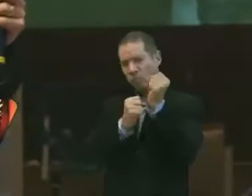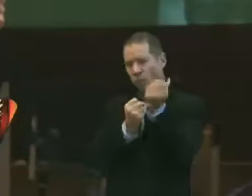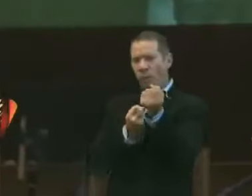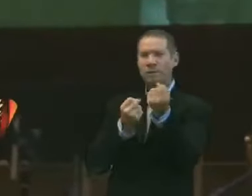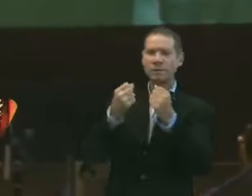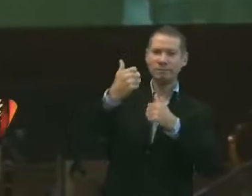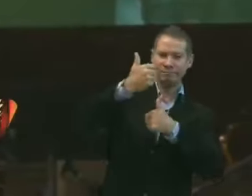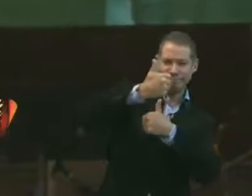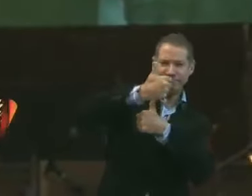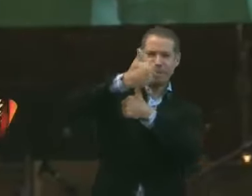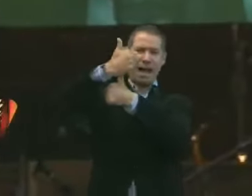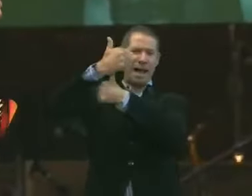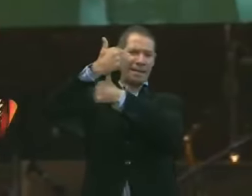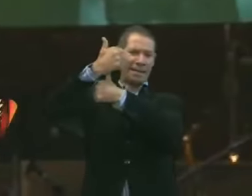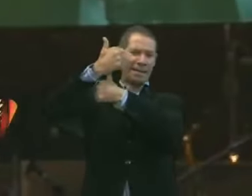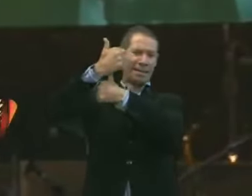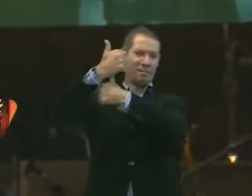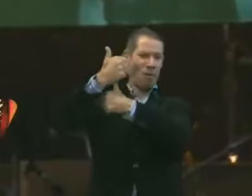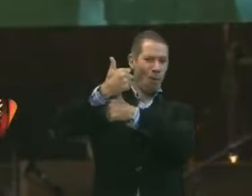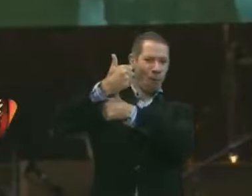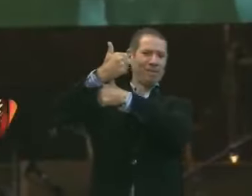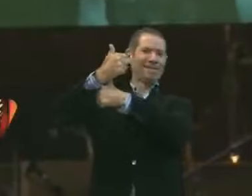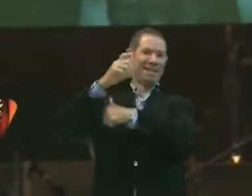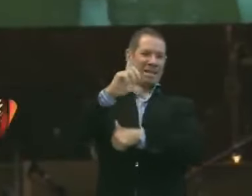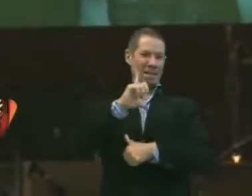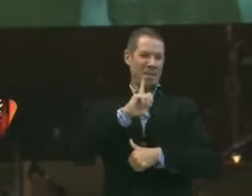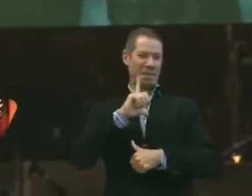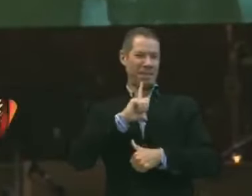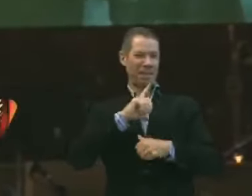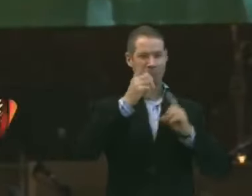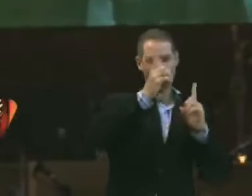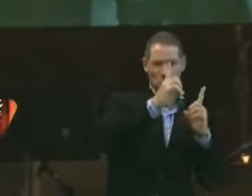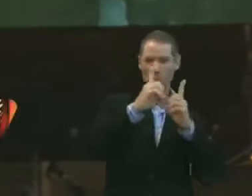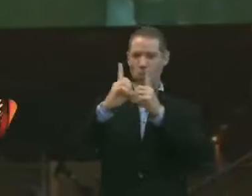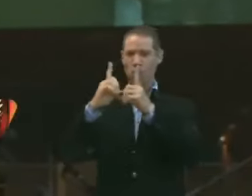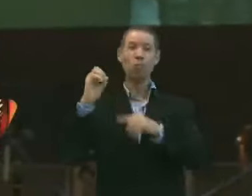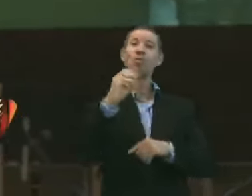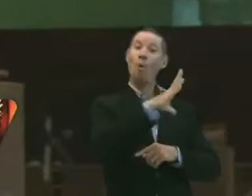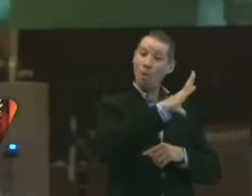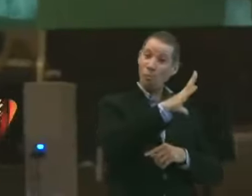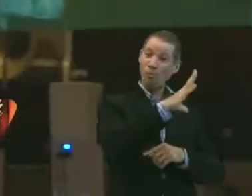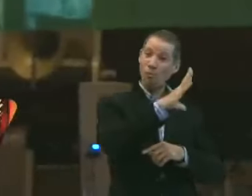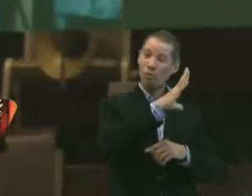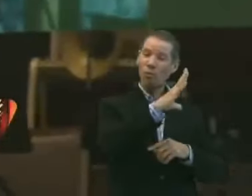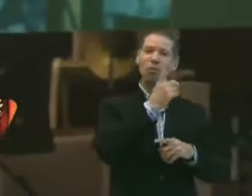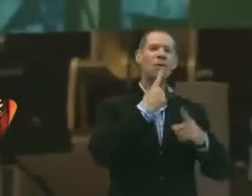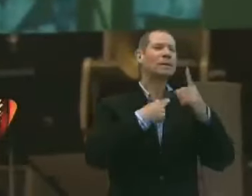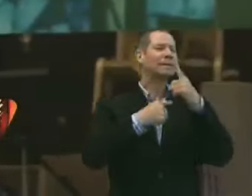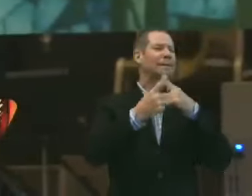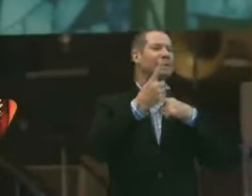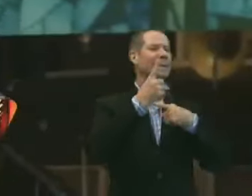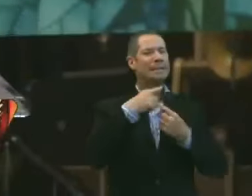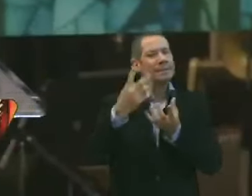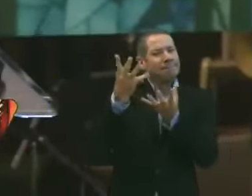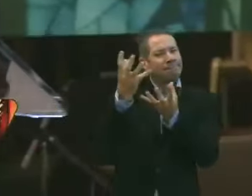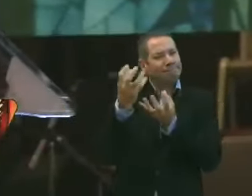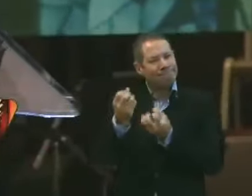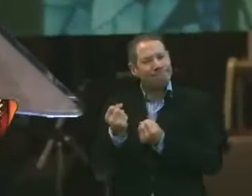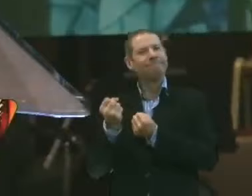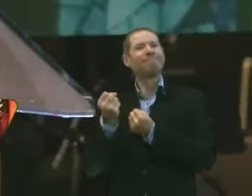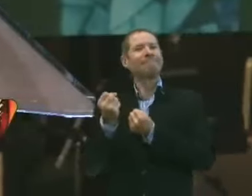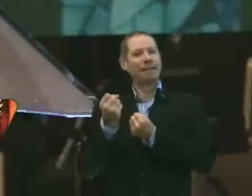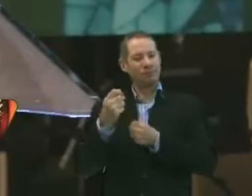like. Para ter uma curtida. Para ter um novo seguidor. Vontade de ser aceito.